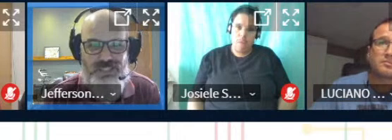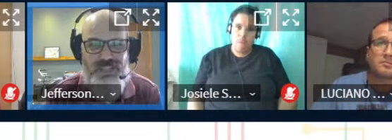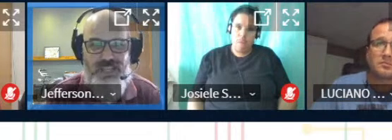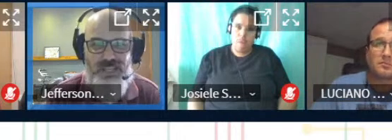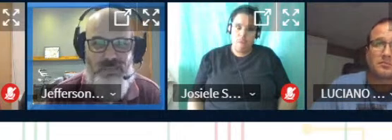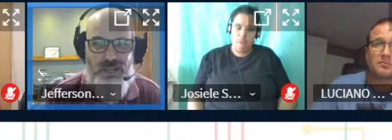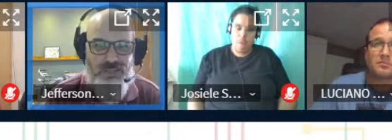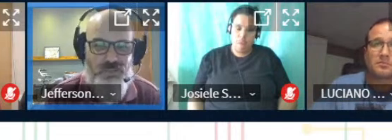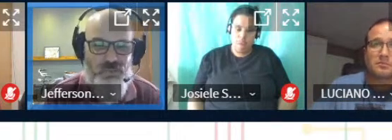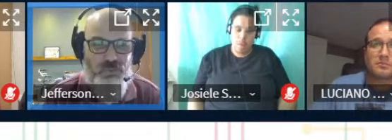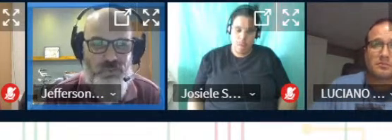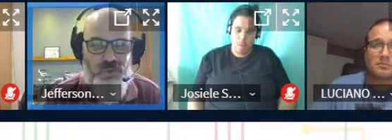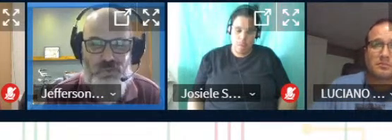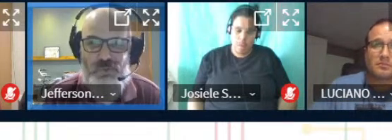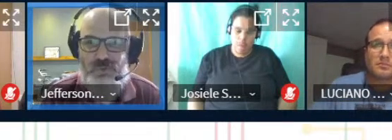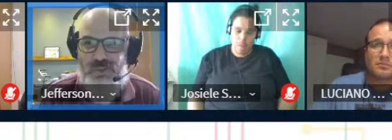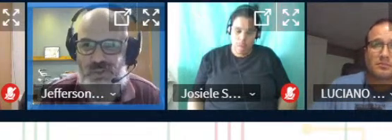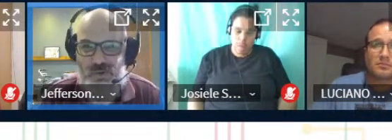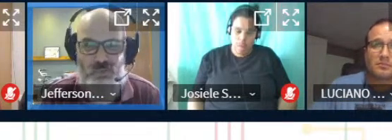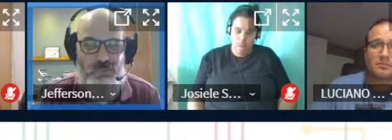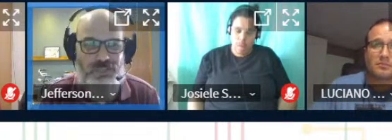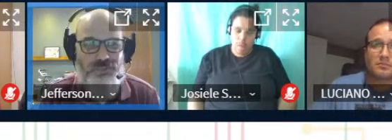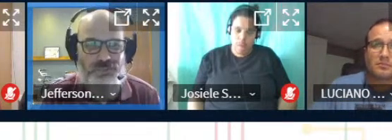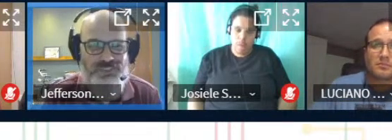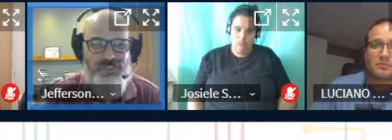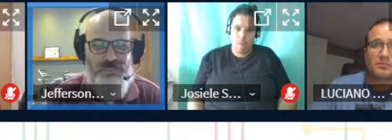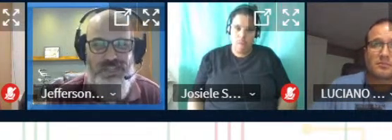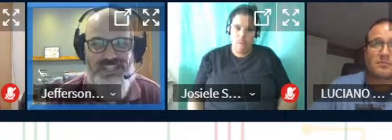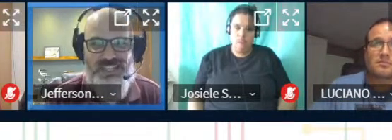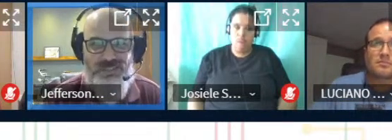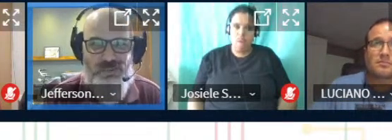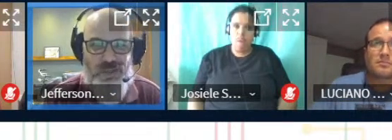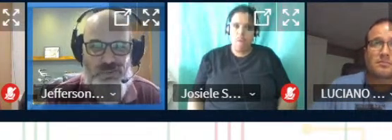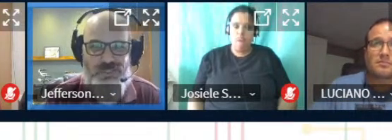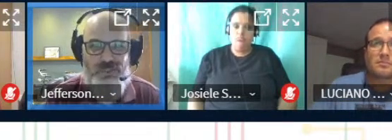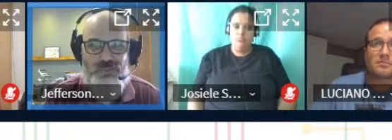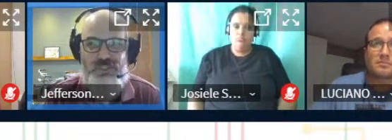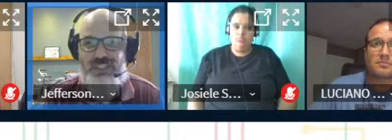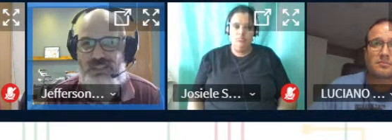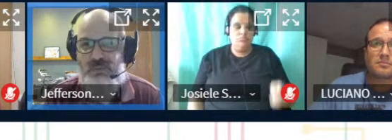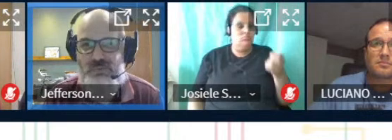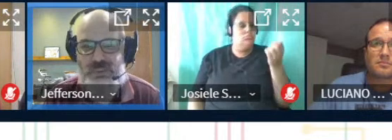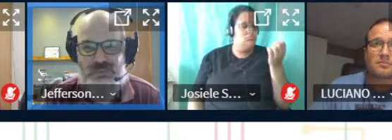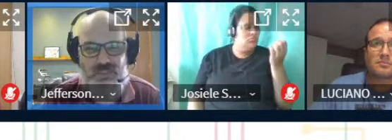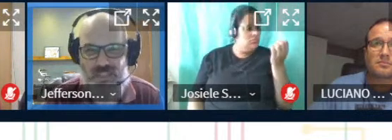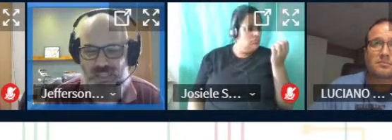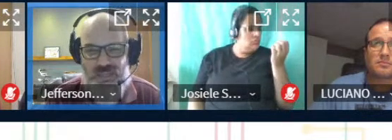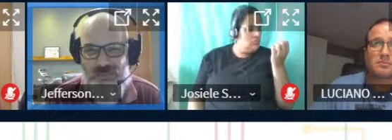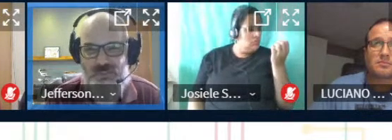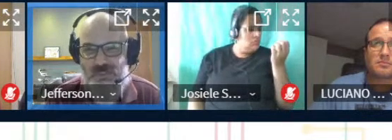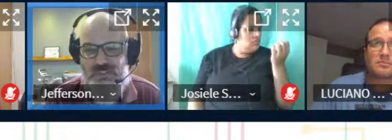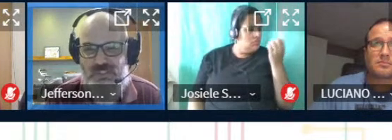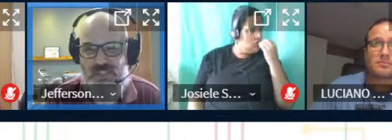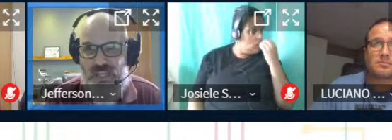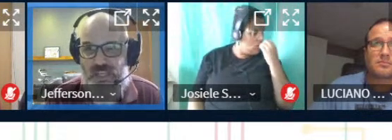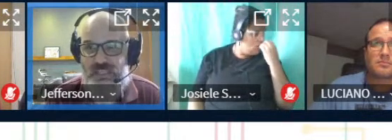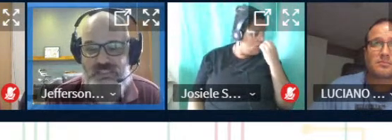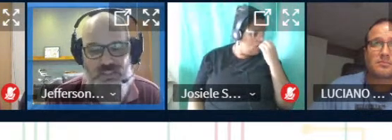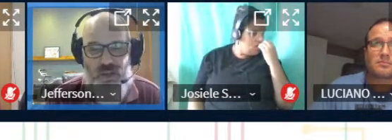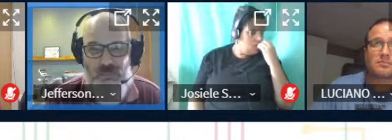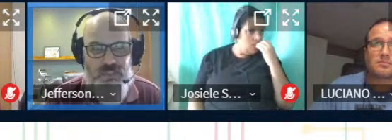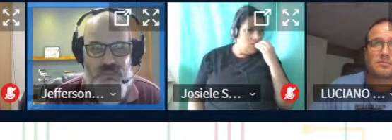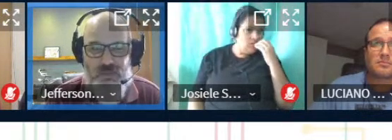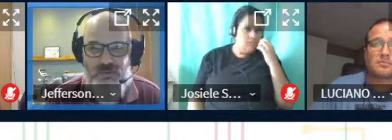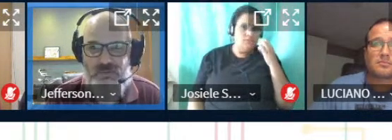respostas e para que o momento não se perca, né? Que a coisa continue em movimento. É mais ou menos isso.